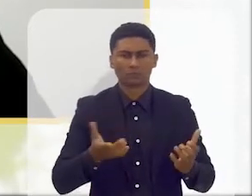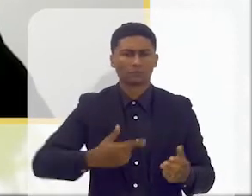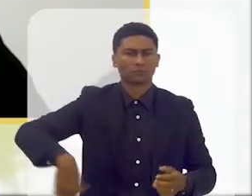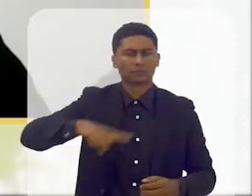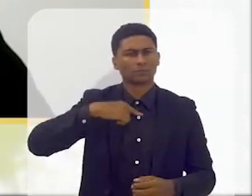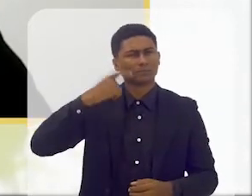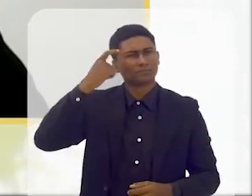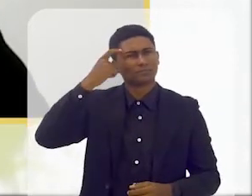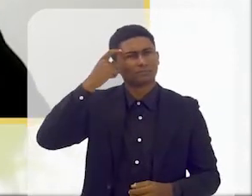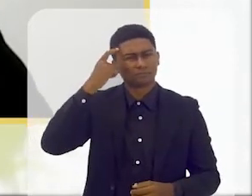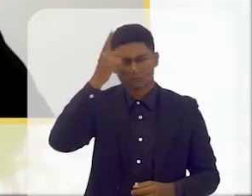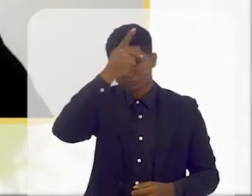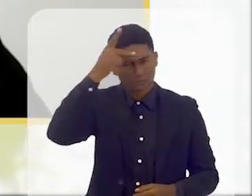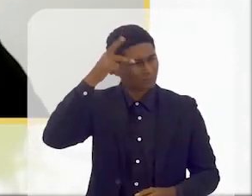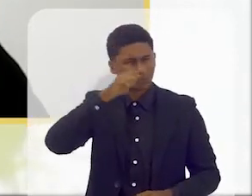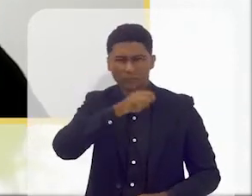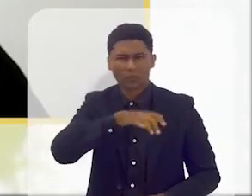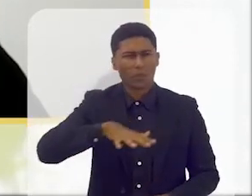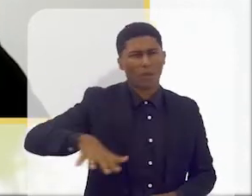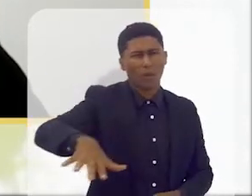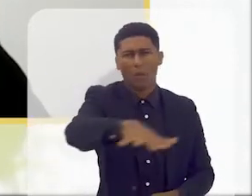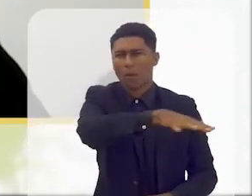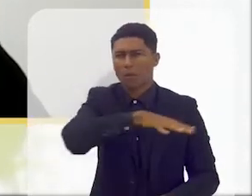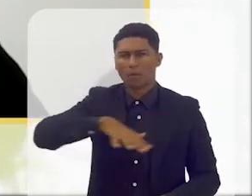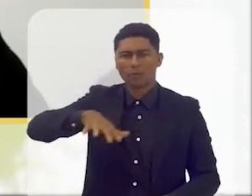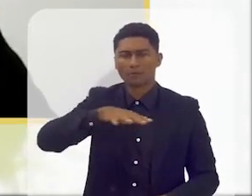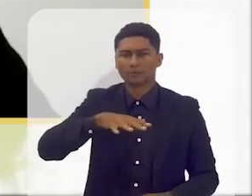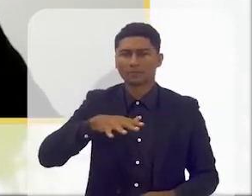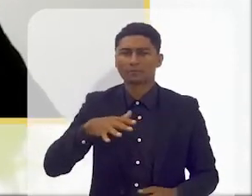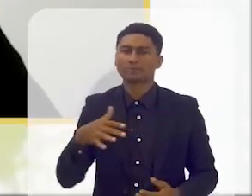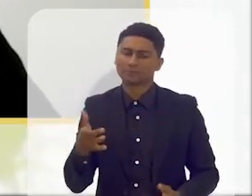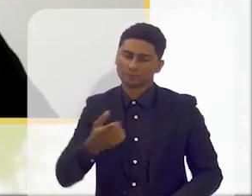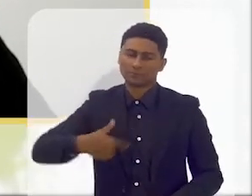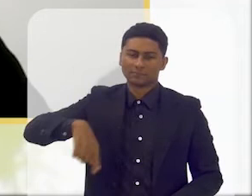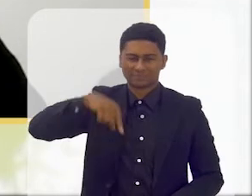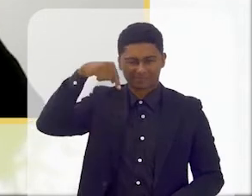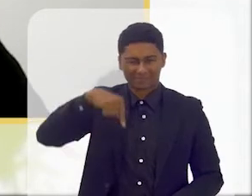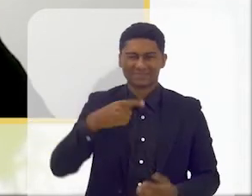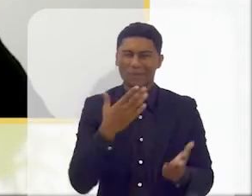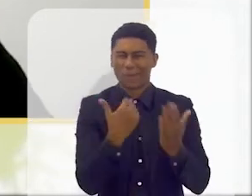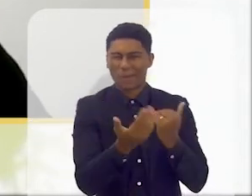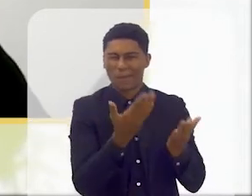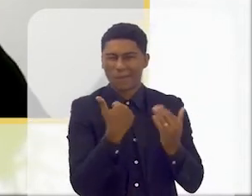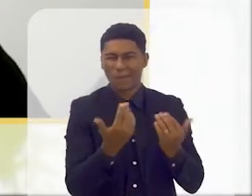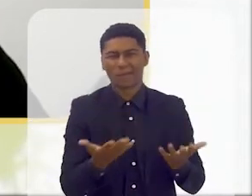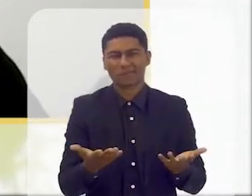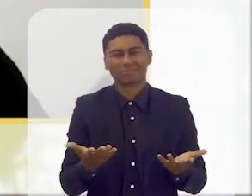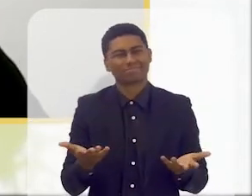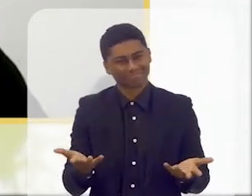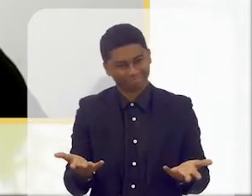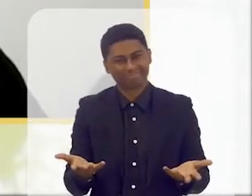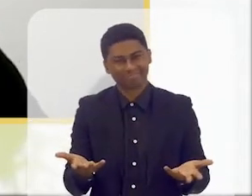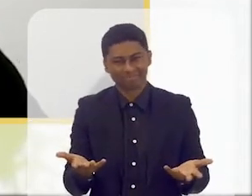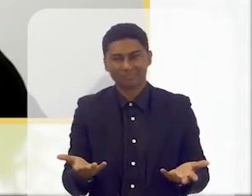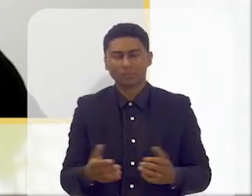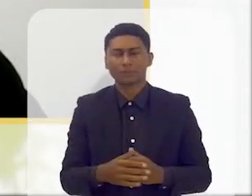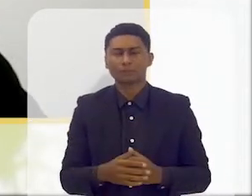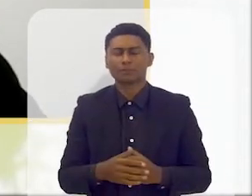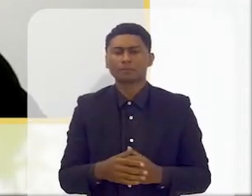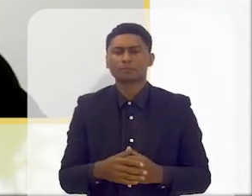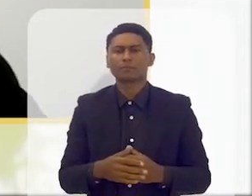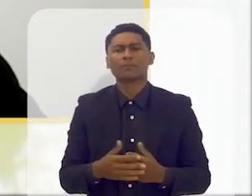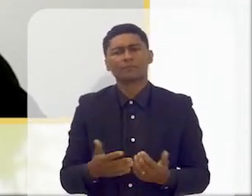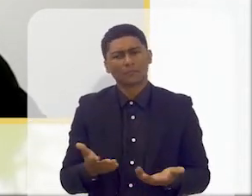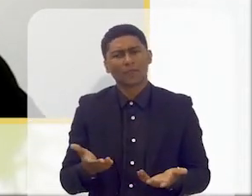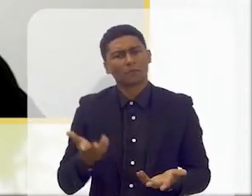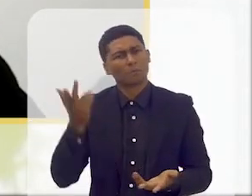Pensarmos em todos os públicos. Normalmente, e que estamos aqui a conversar, todos achamos que esta